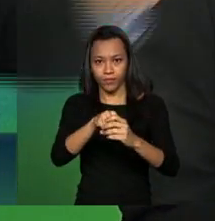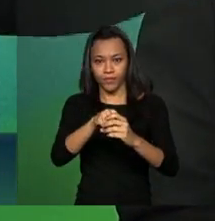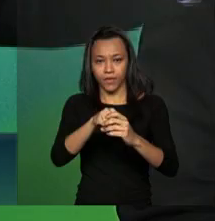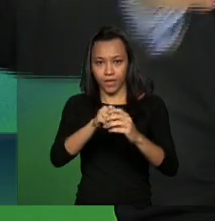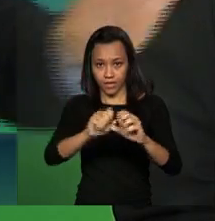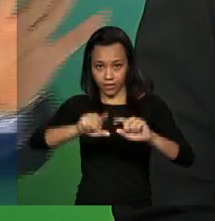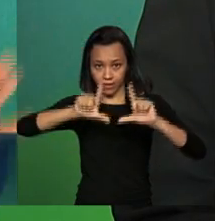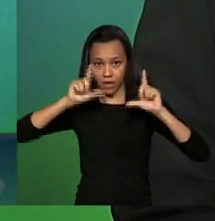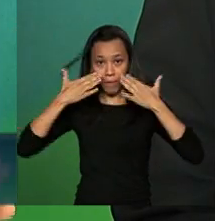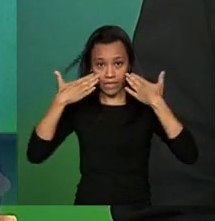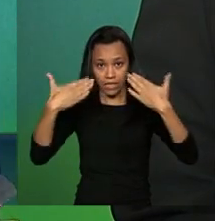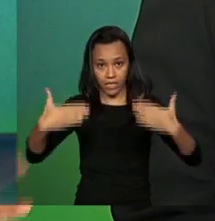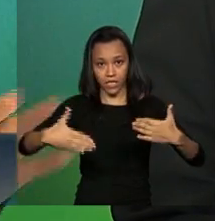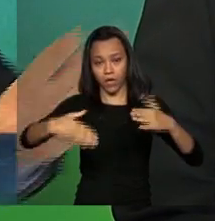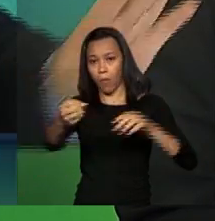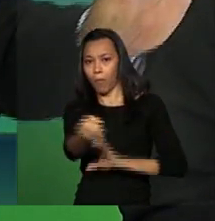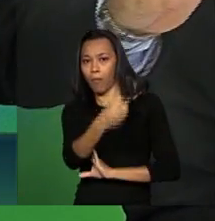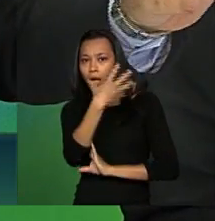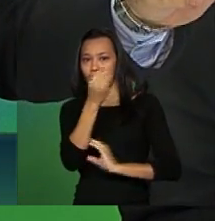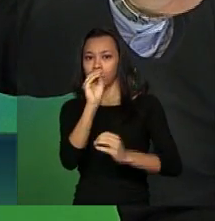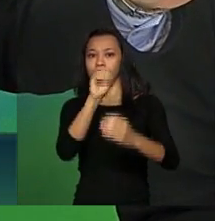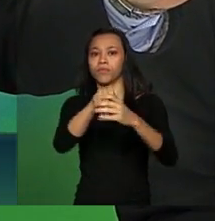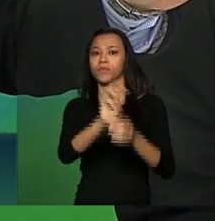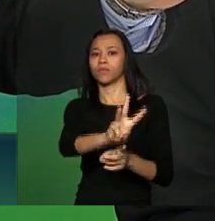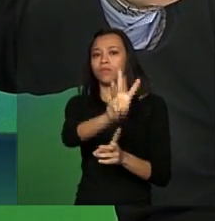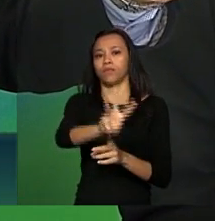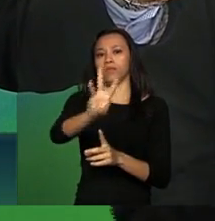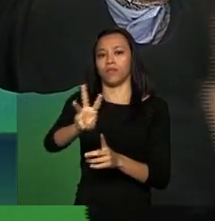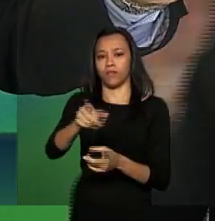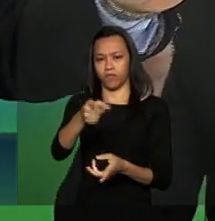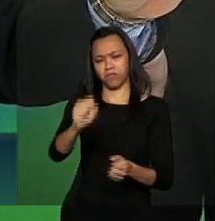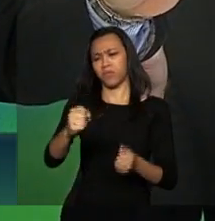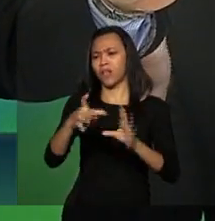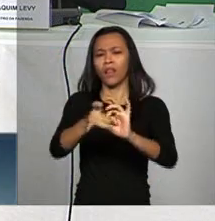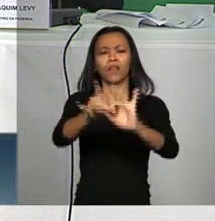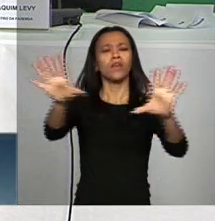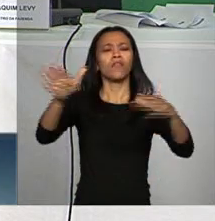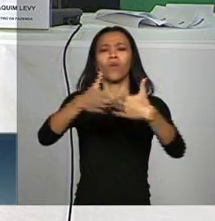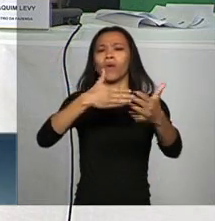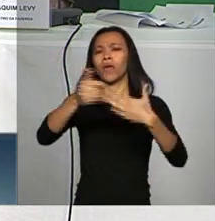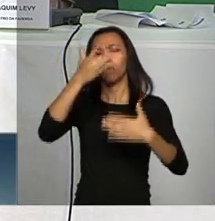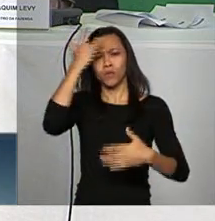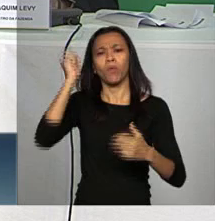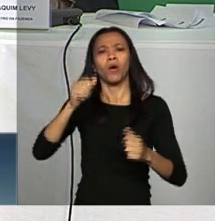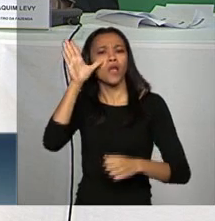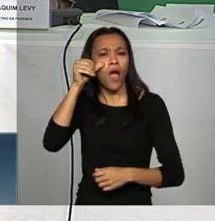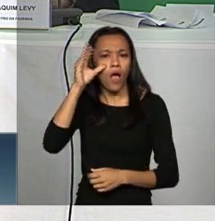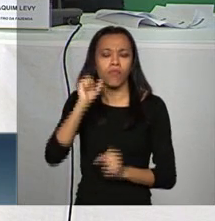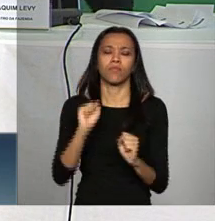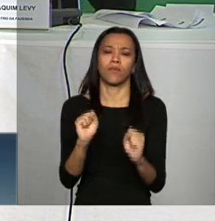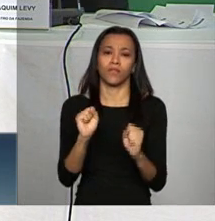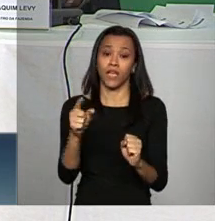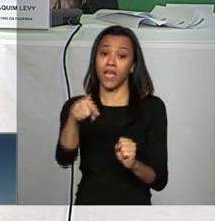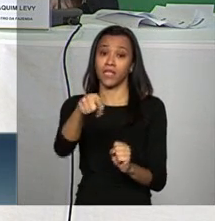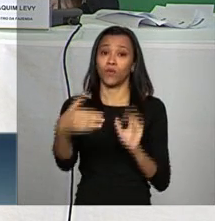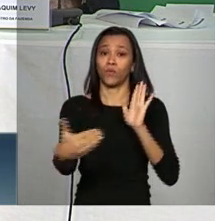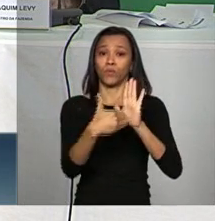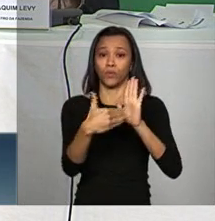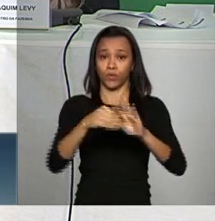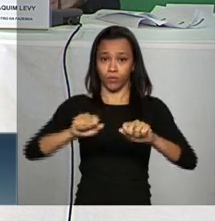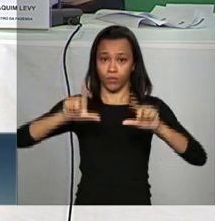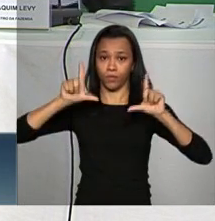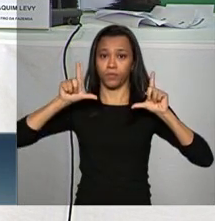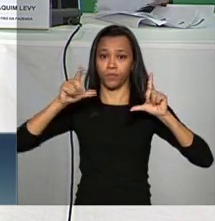ela aí. Mas tudo bem, deixa ela aí. Não tem problema. Eu só queria que... Esse é o último slide, viu, gente? Não tem outro.